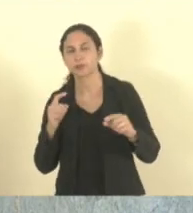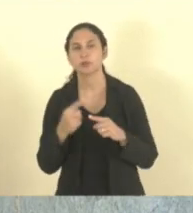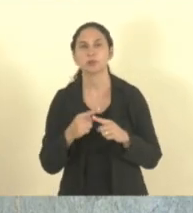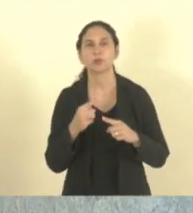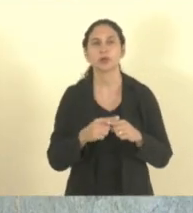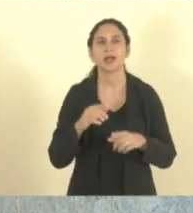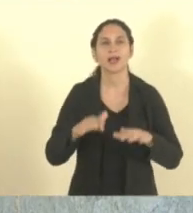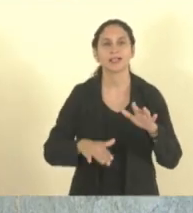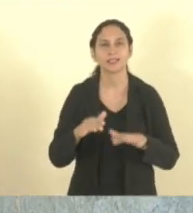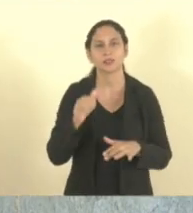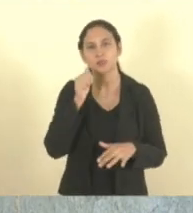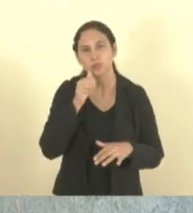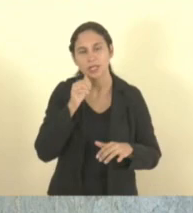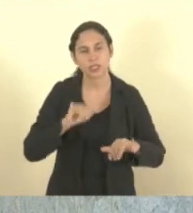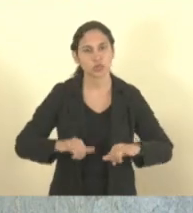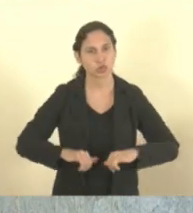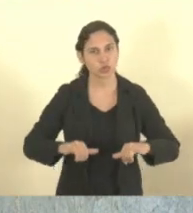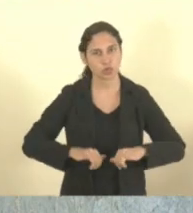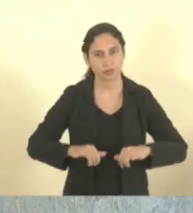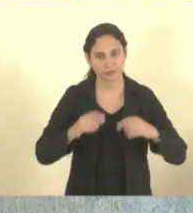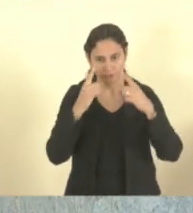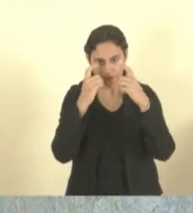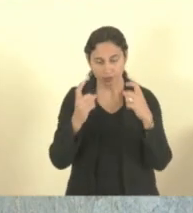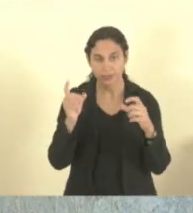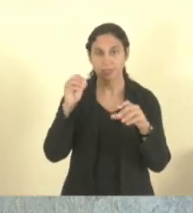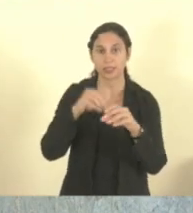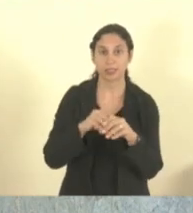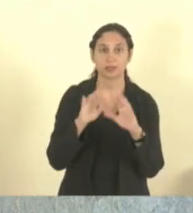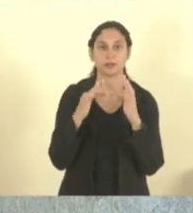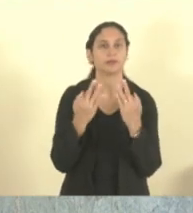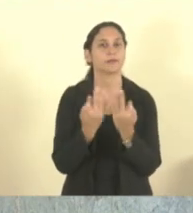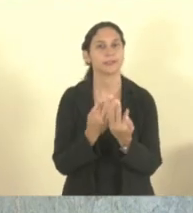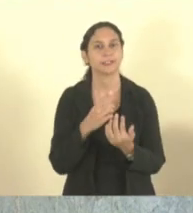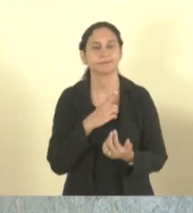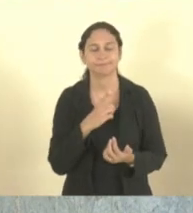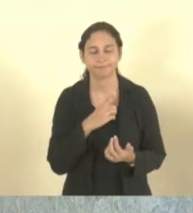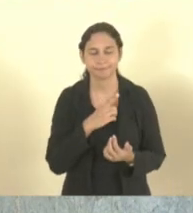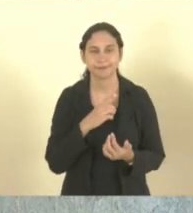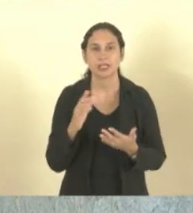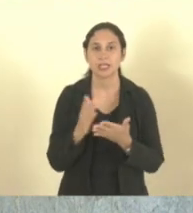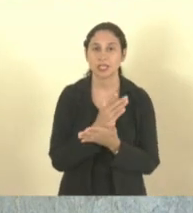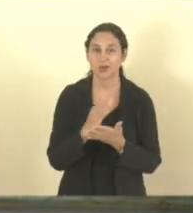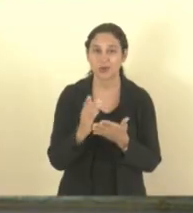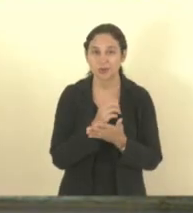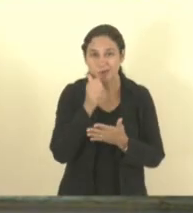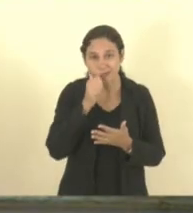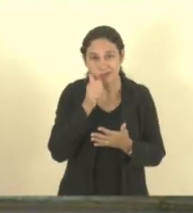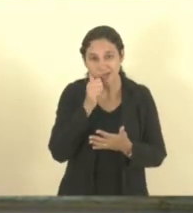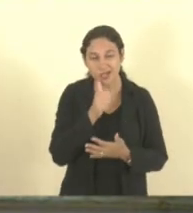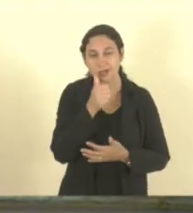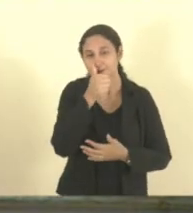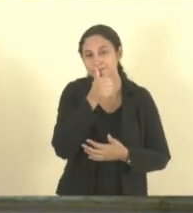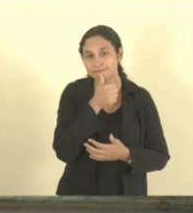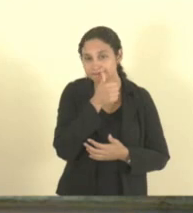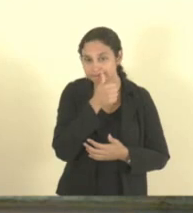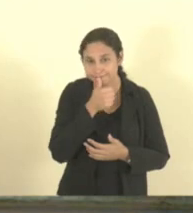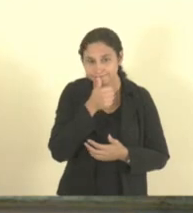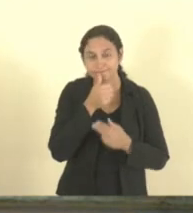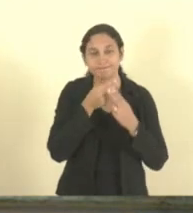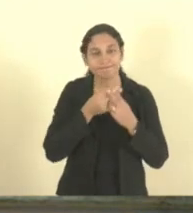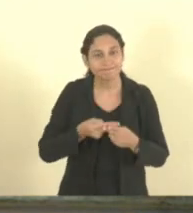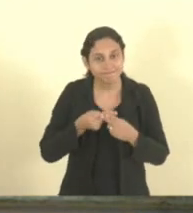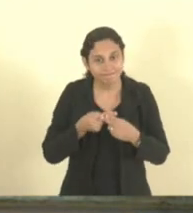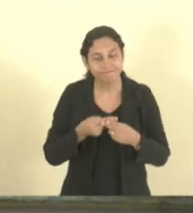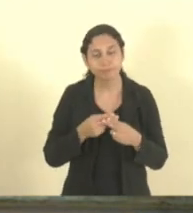agressão é vítima dentro das suas próprias casas. Muitas dessas mulheres infelizmente suportam porque não tem condições de se manterem